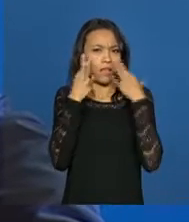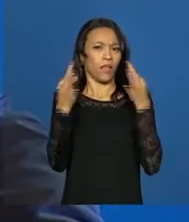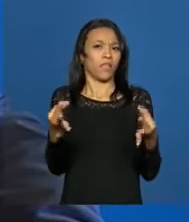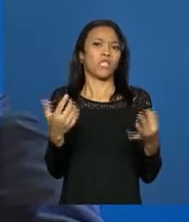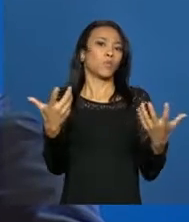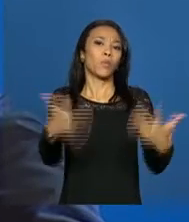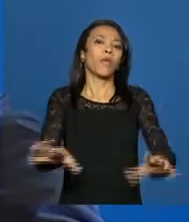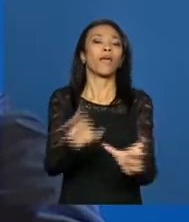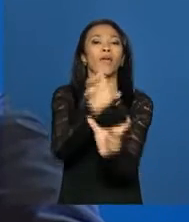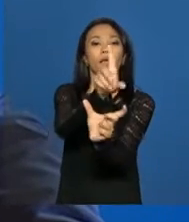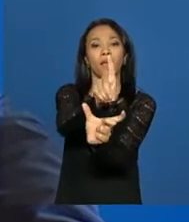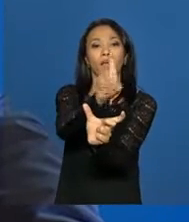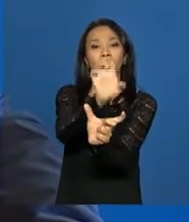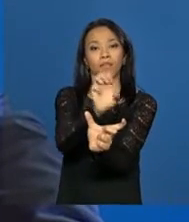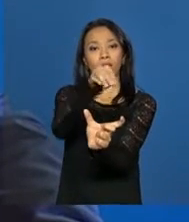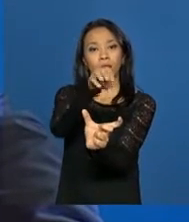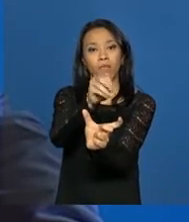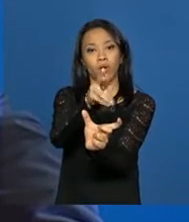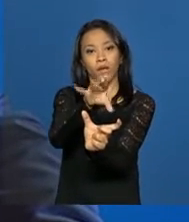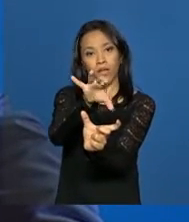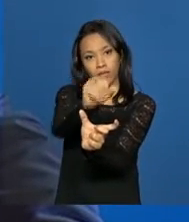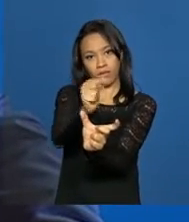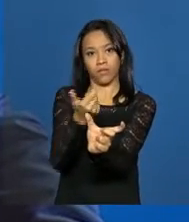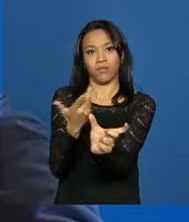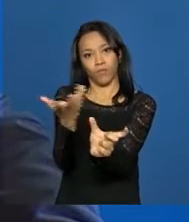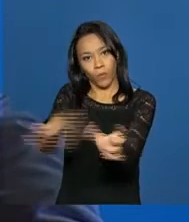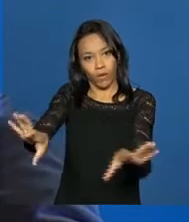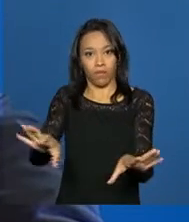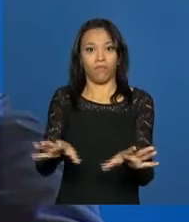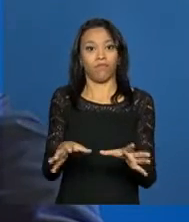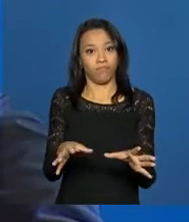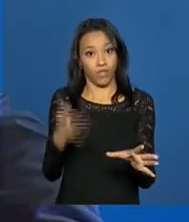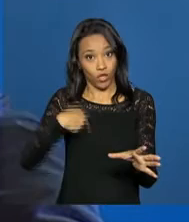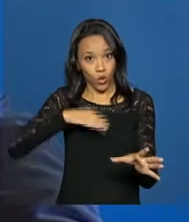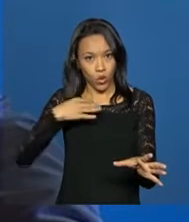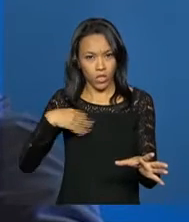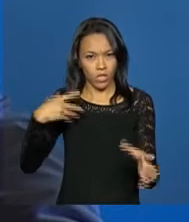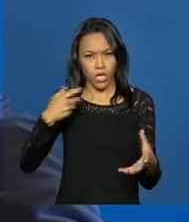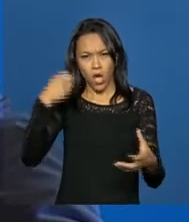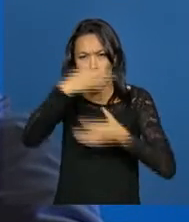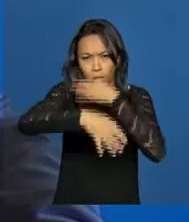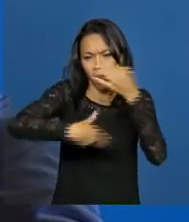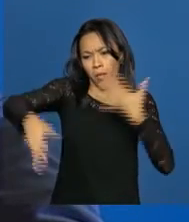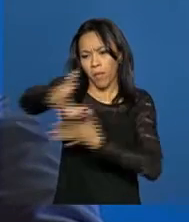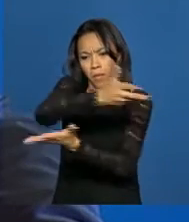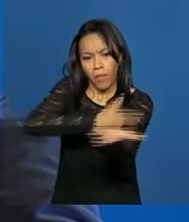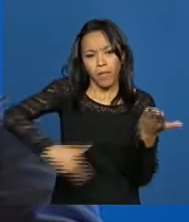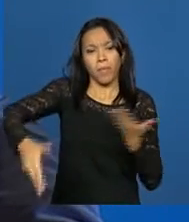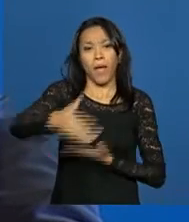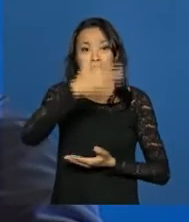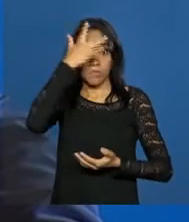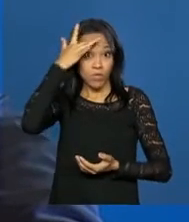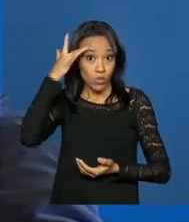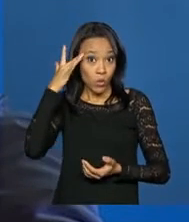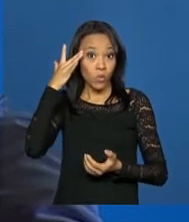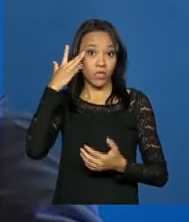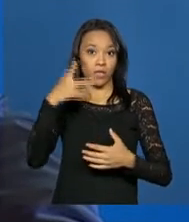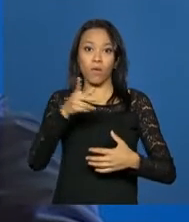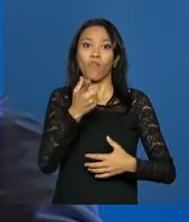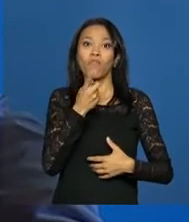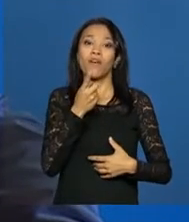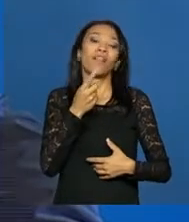democracia que nós construímos. As pessoas que ultrapassam a linha vermelha